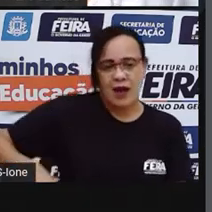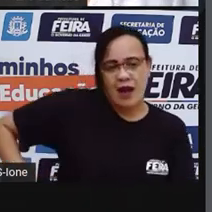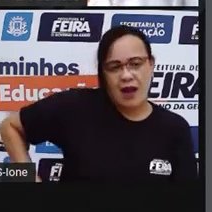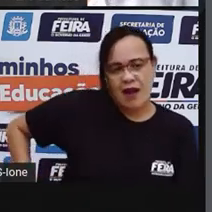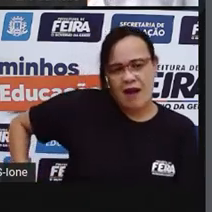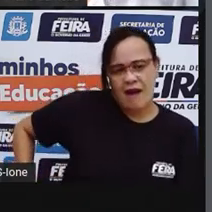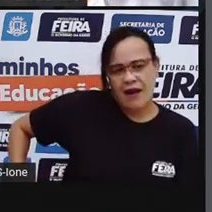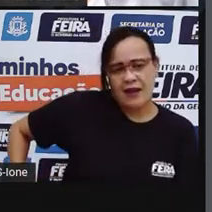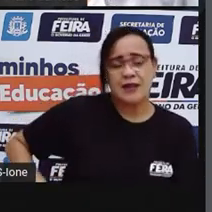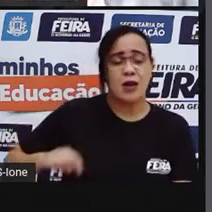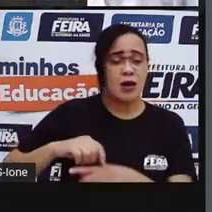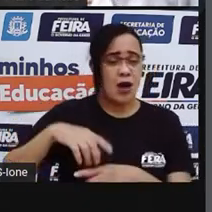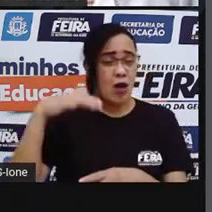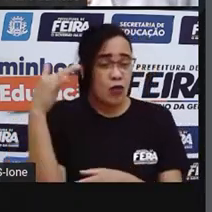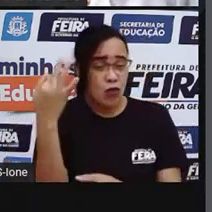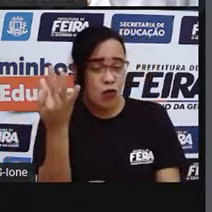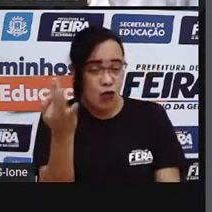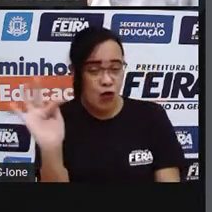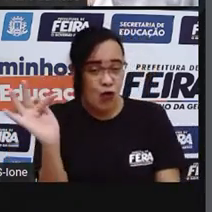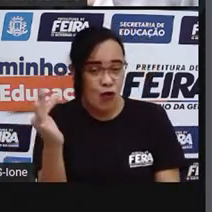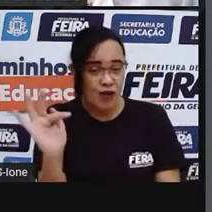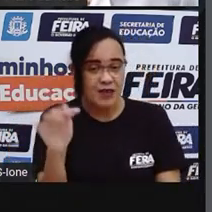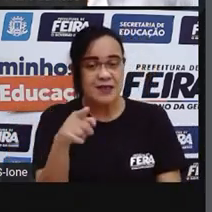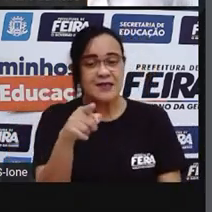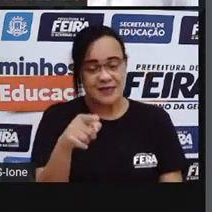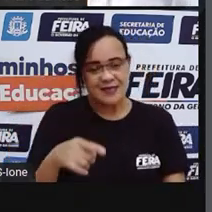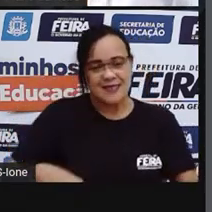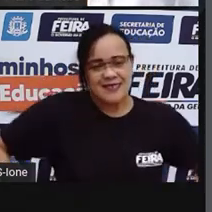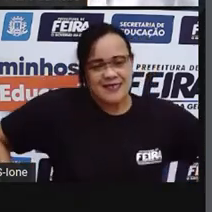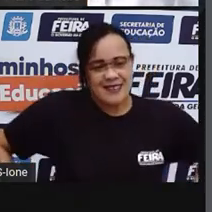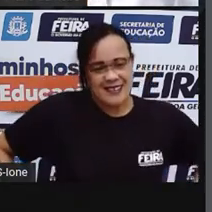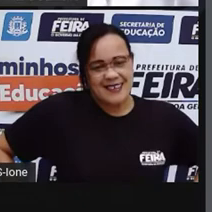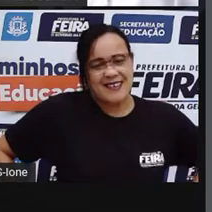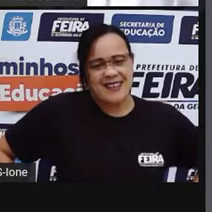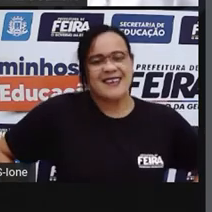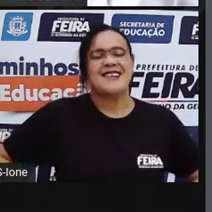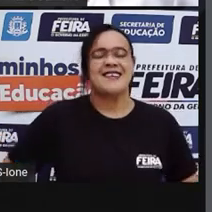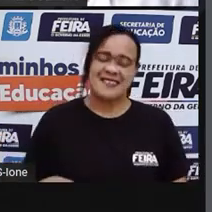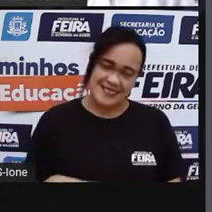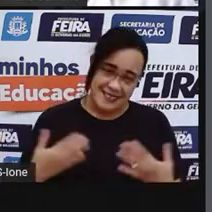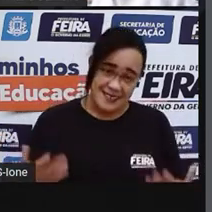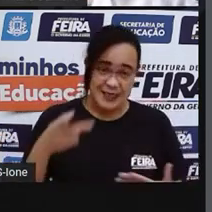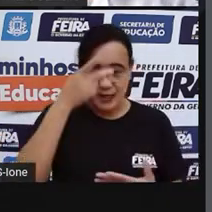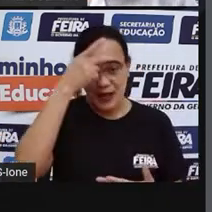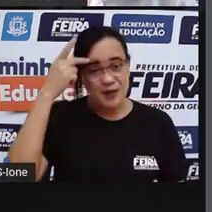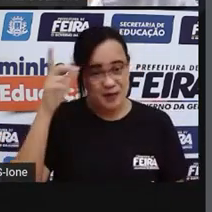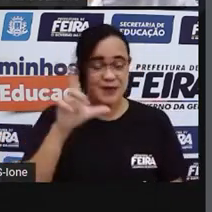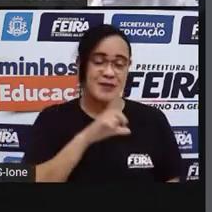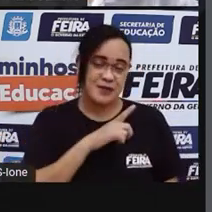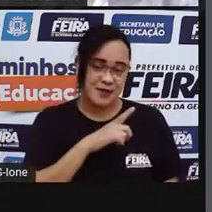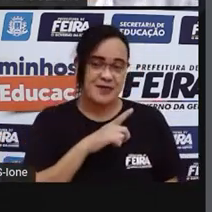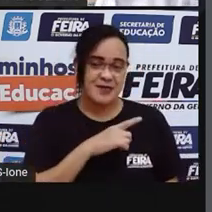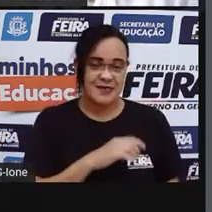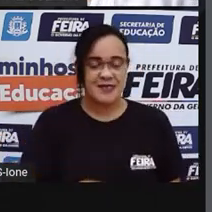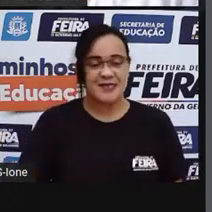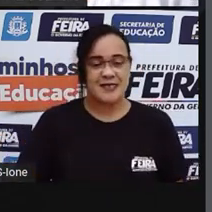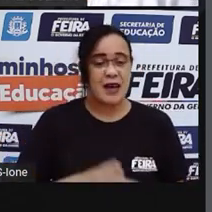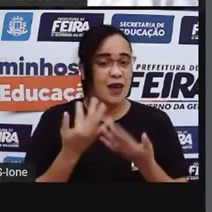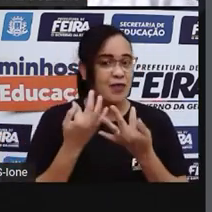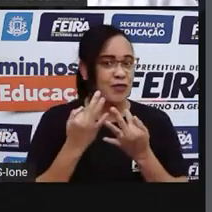Essa parte aqui, ó, que as pessoas chamam das cadeiras, das cinturas, né? É a bacia.